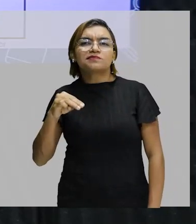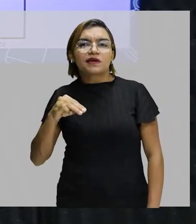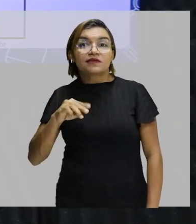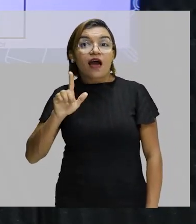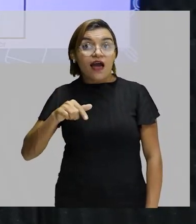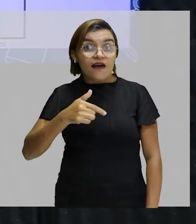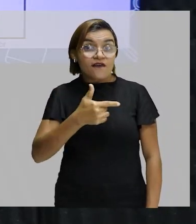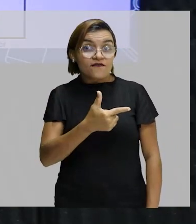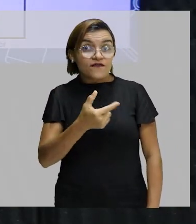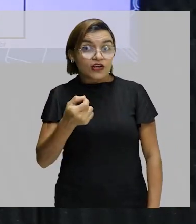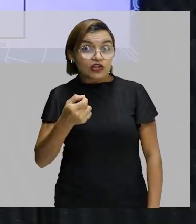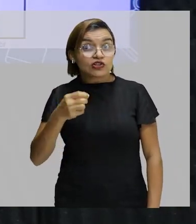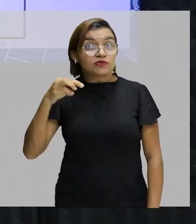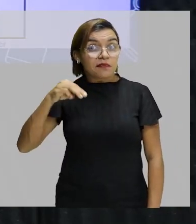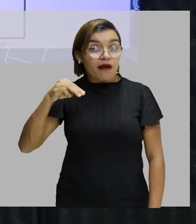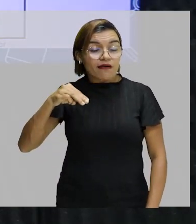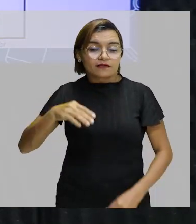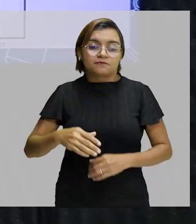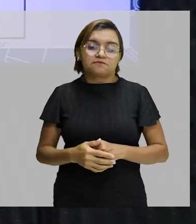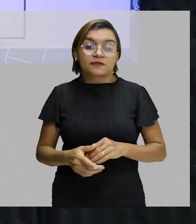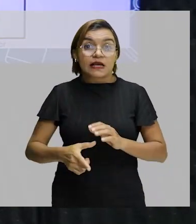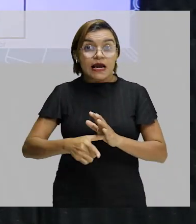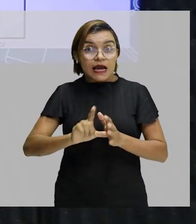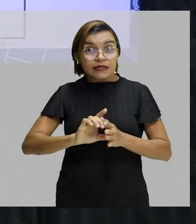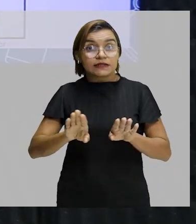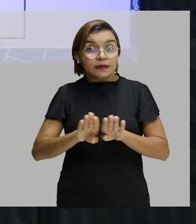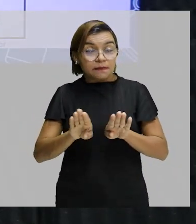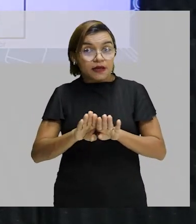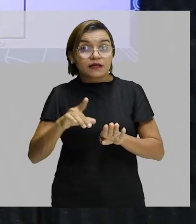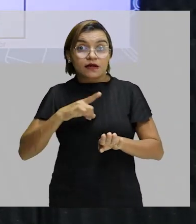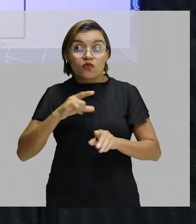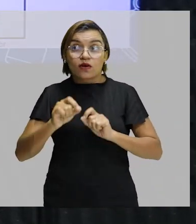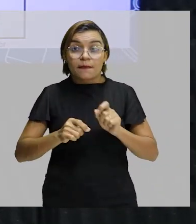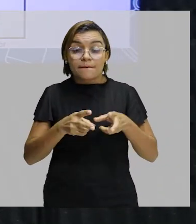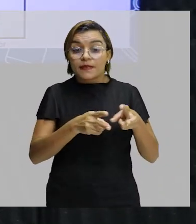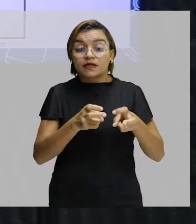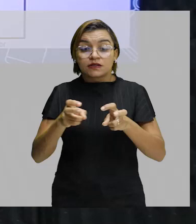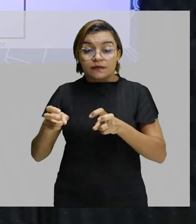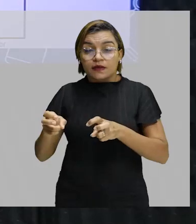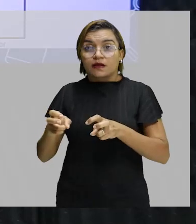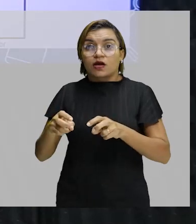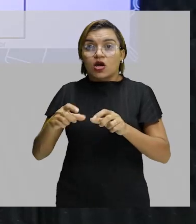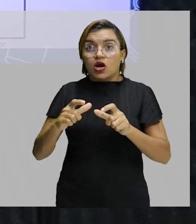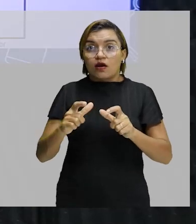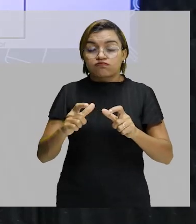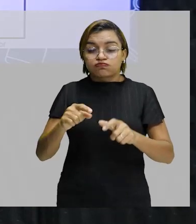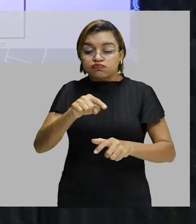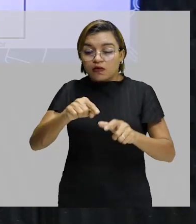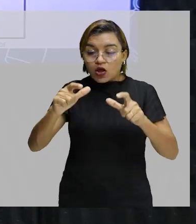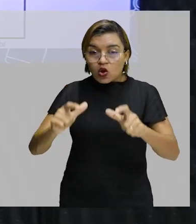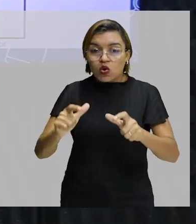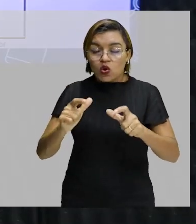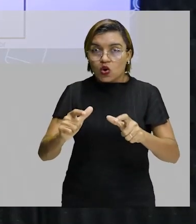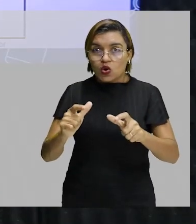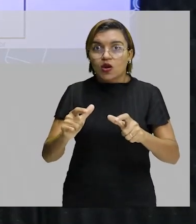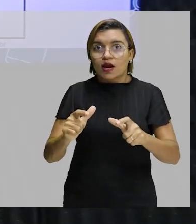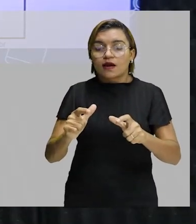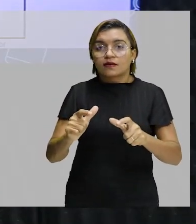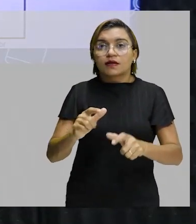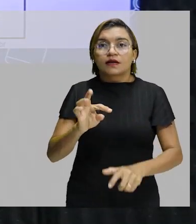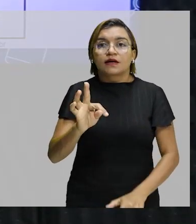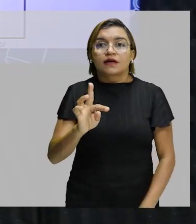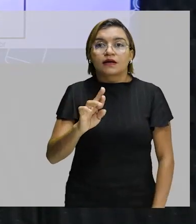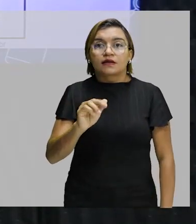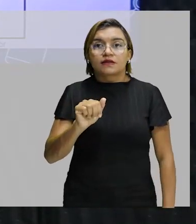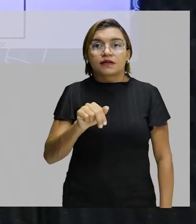20 metros. Antes também, se vocês perceberem, tem aqui a zona de transição. Essa zona de